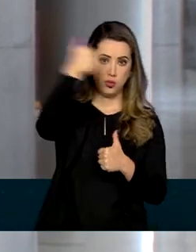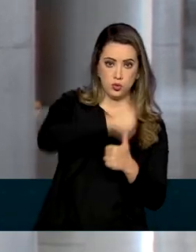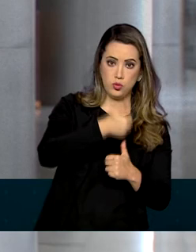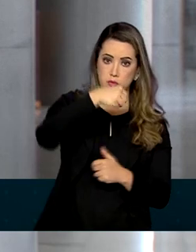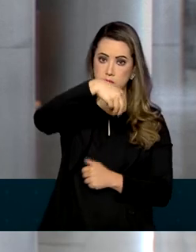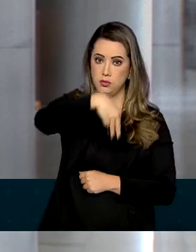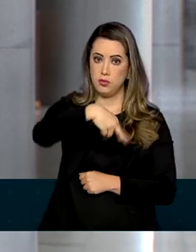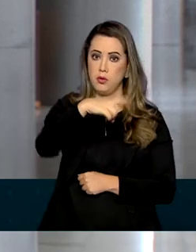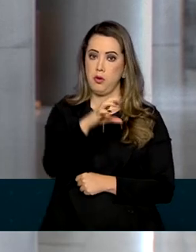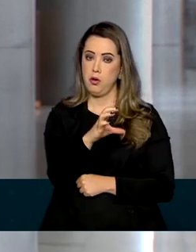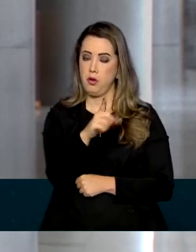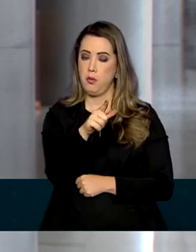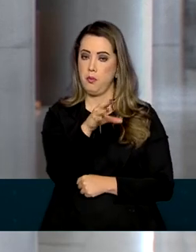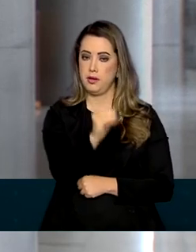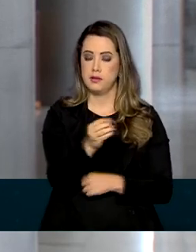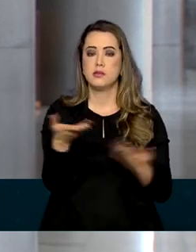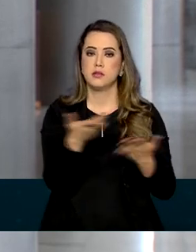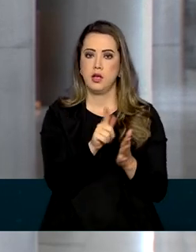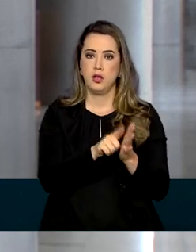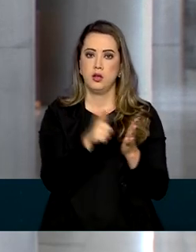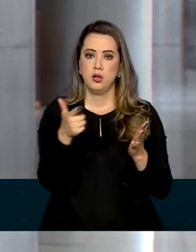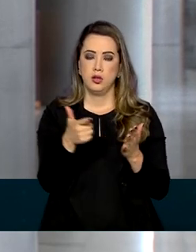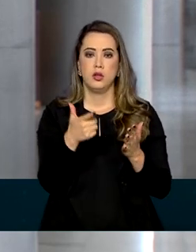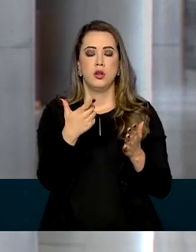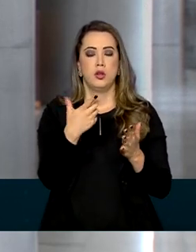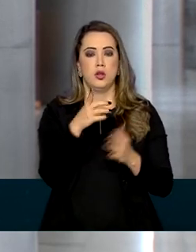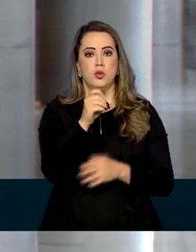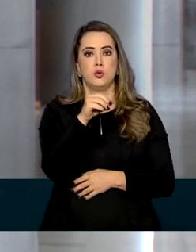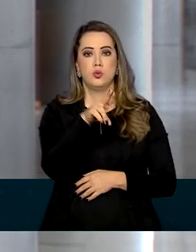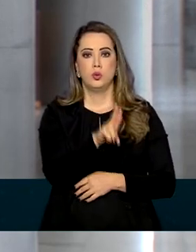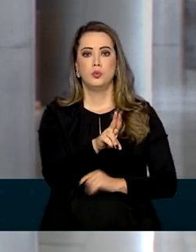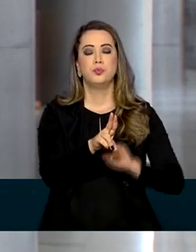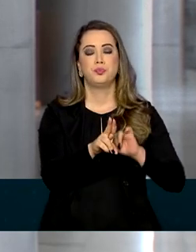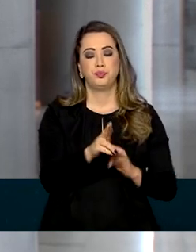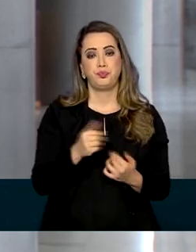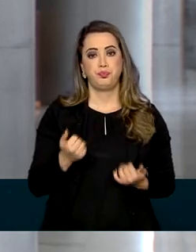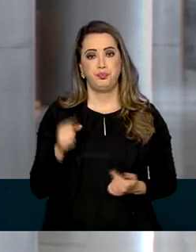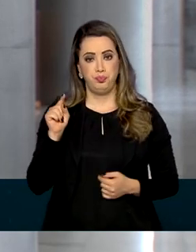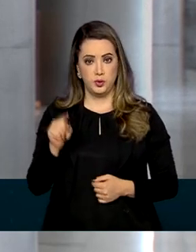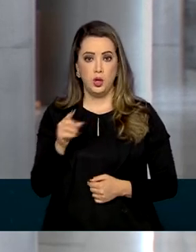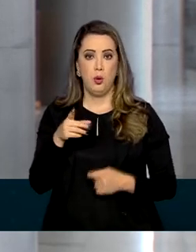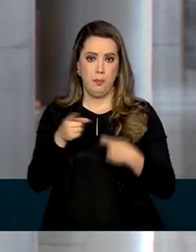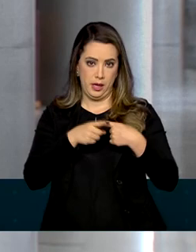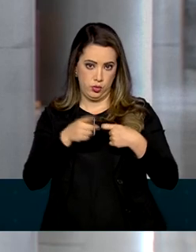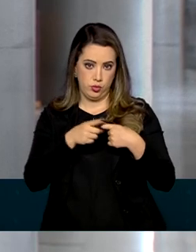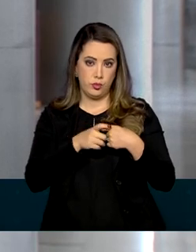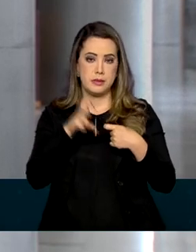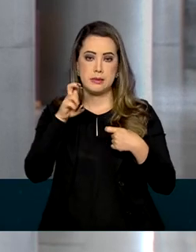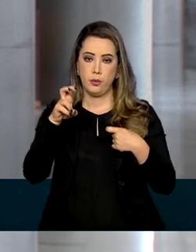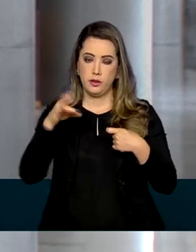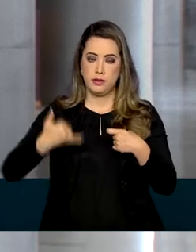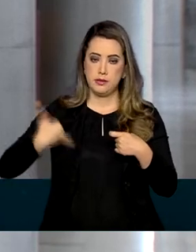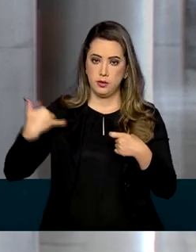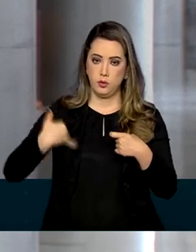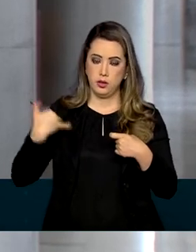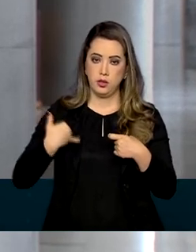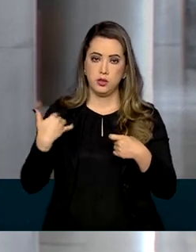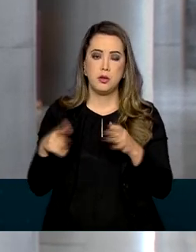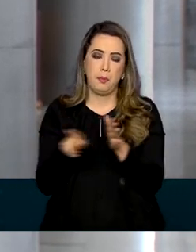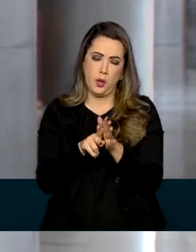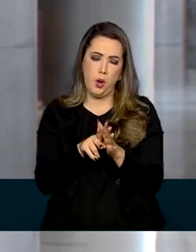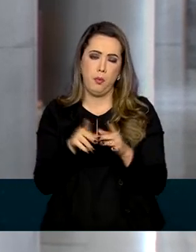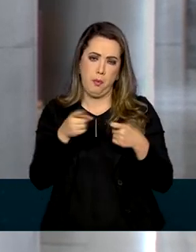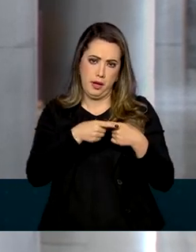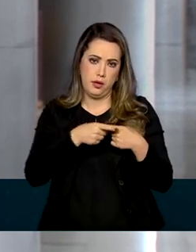edição extraordinária do Diário Oficial da União. Marcelo Queiroga, ele tem 55 anos, é cardiologista, presidente da Sociedade